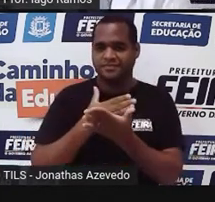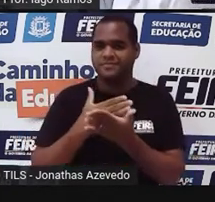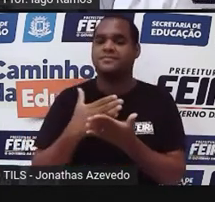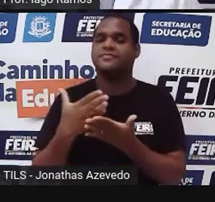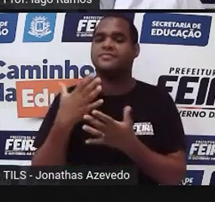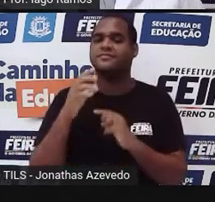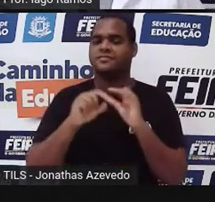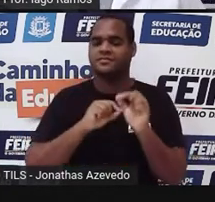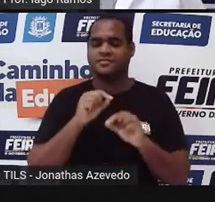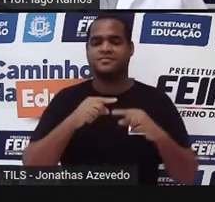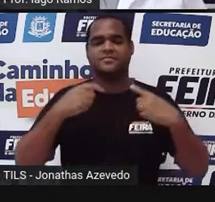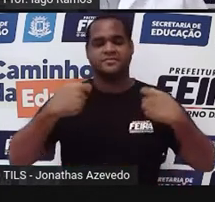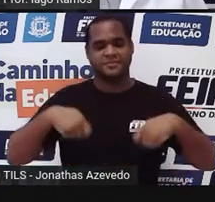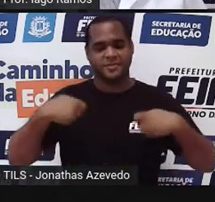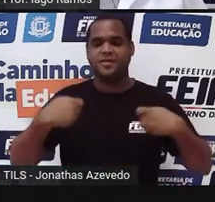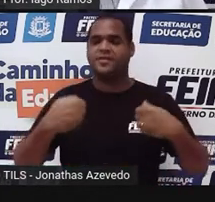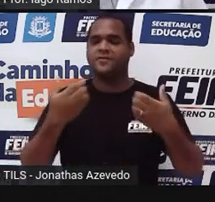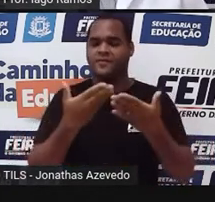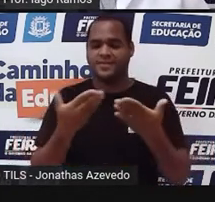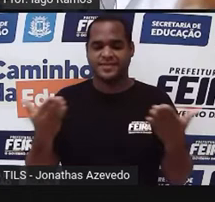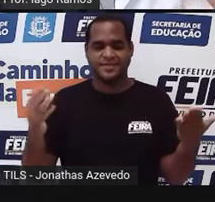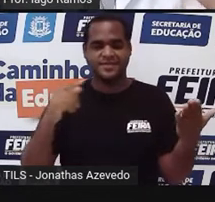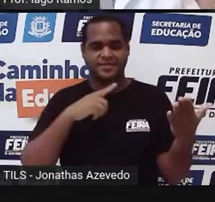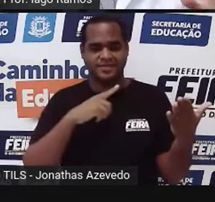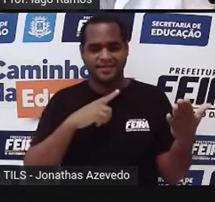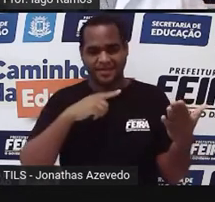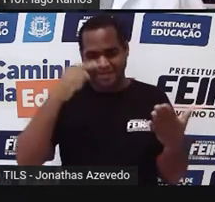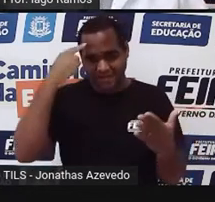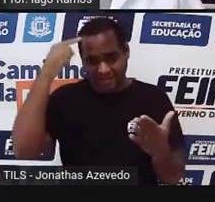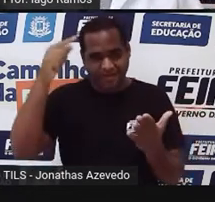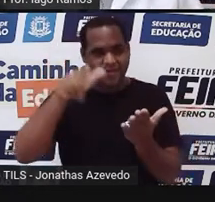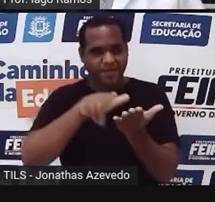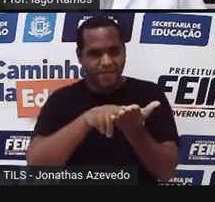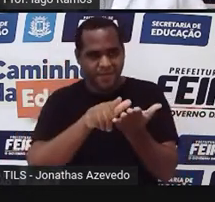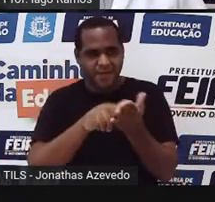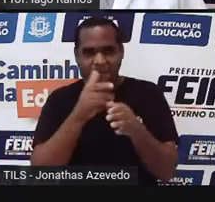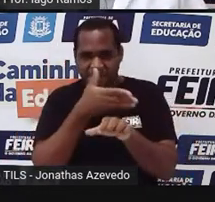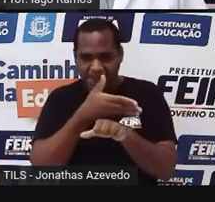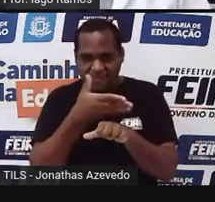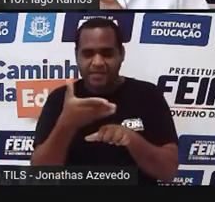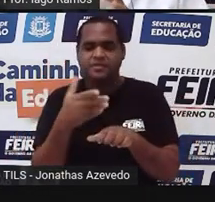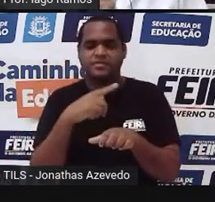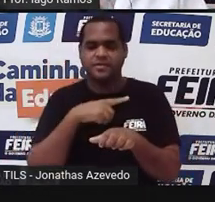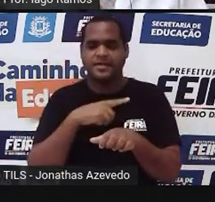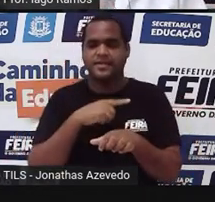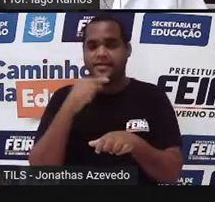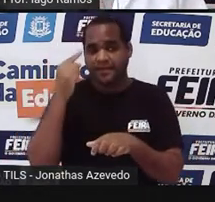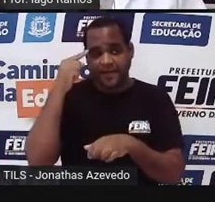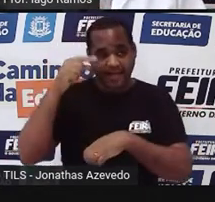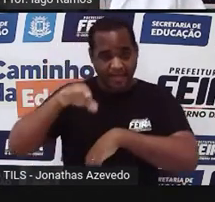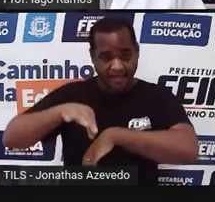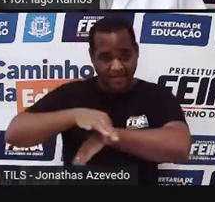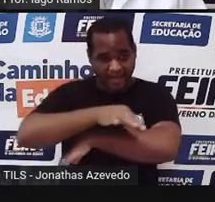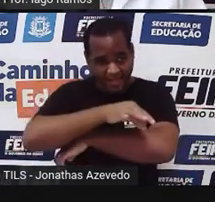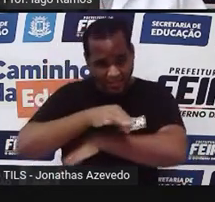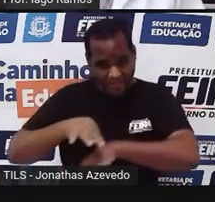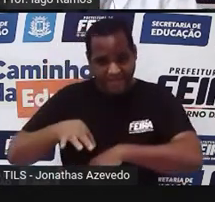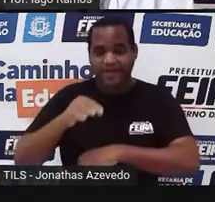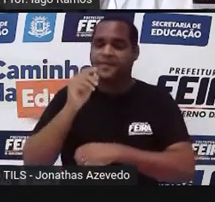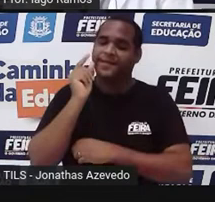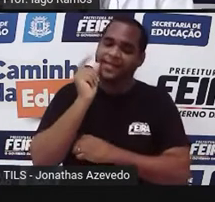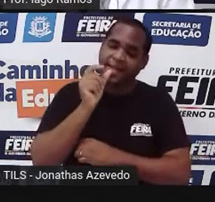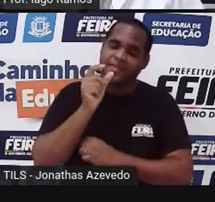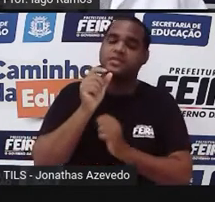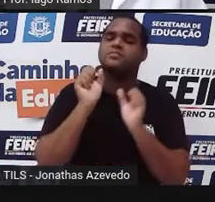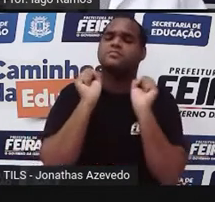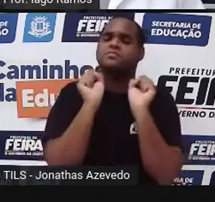vou precisar que você aí do outro lado tenha uma folha de papel em branco, pegue uma régua e um lápis e